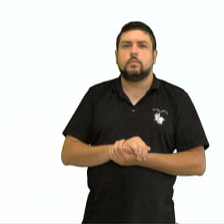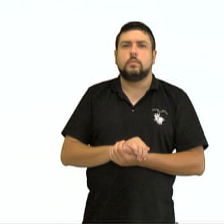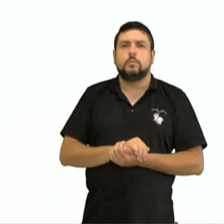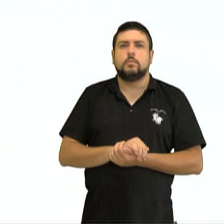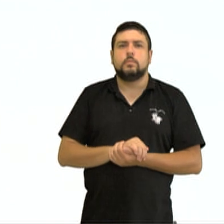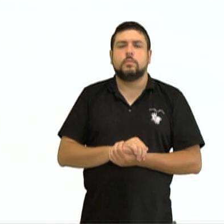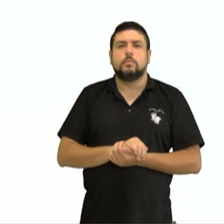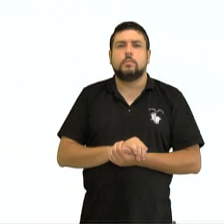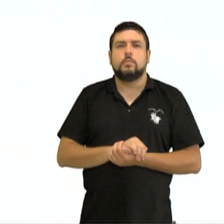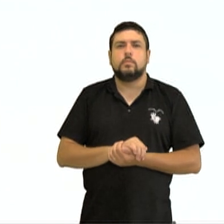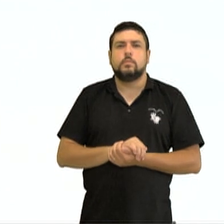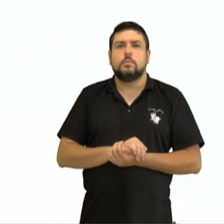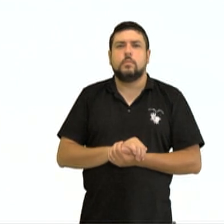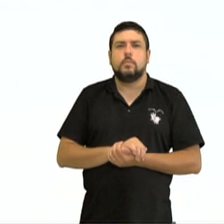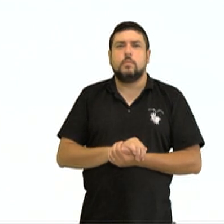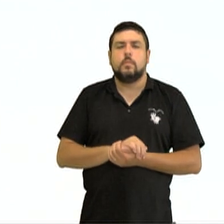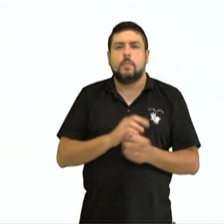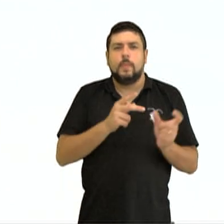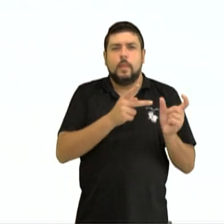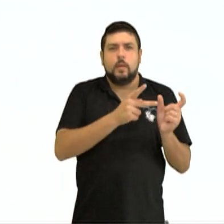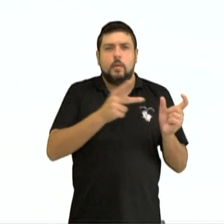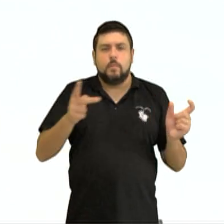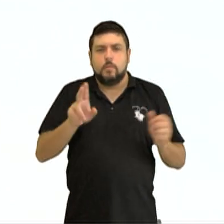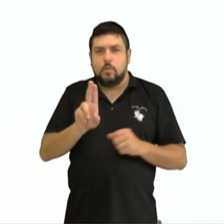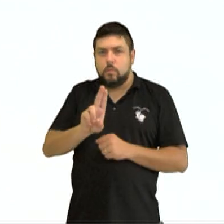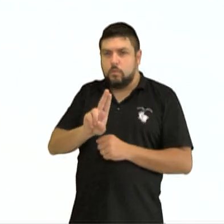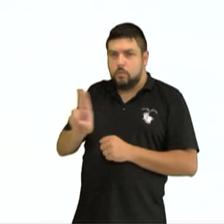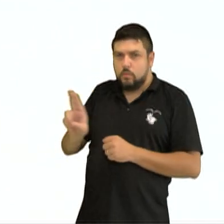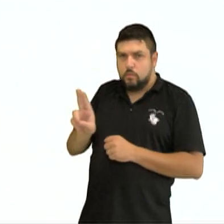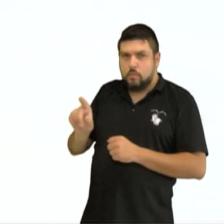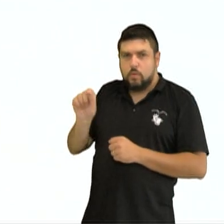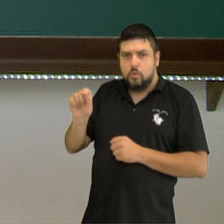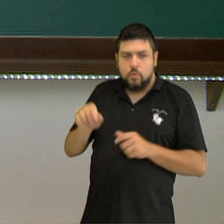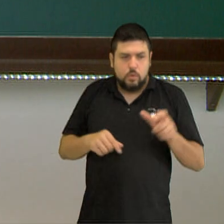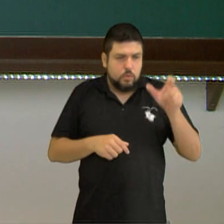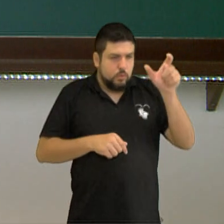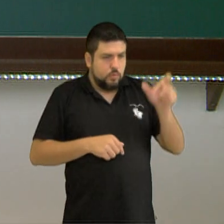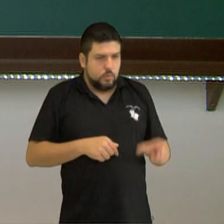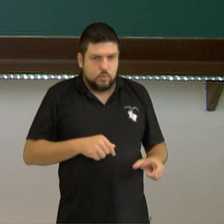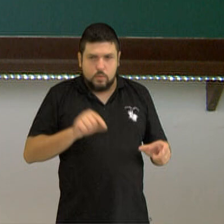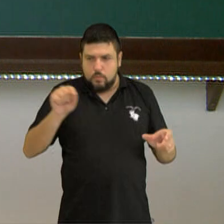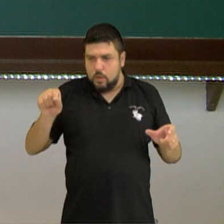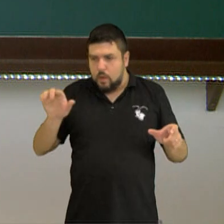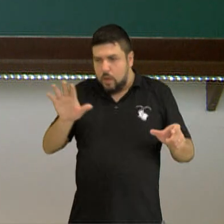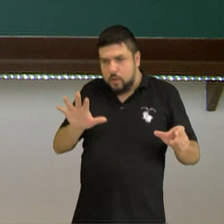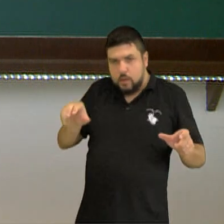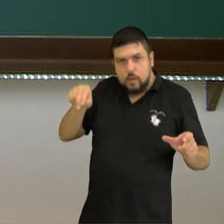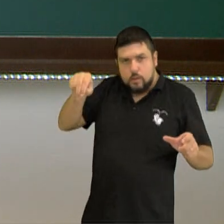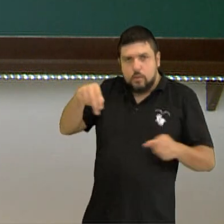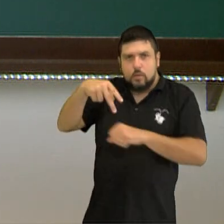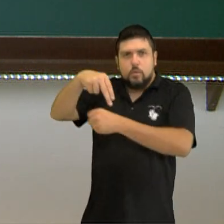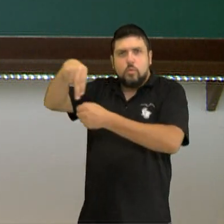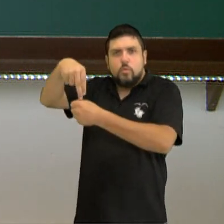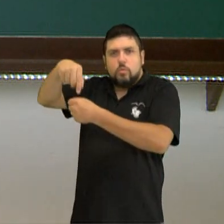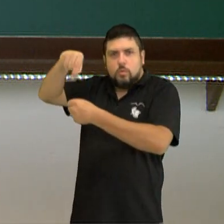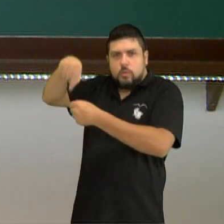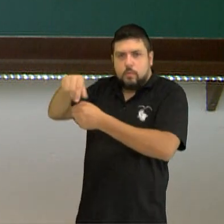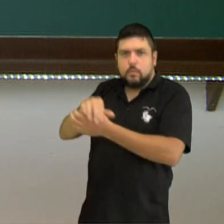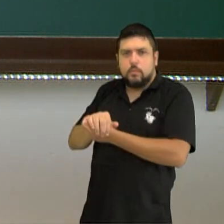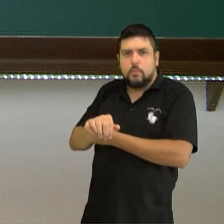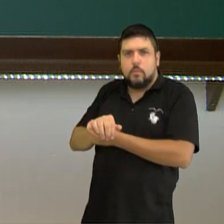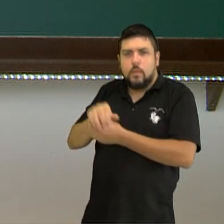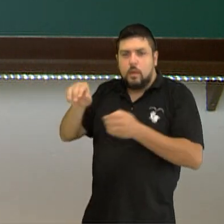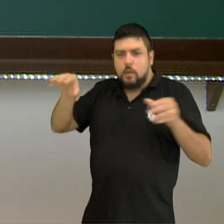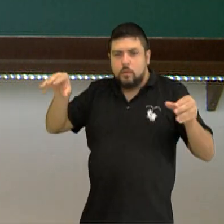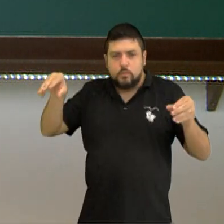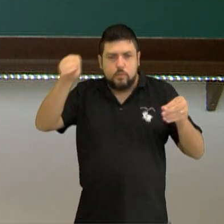O predicado nominal é aquele em que eu tenho um predicativo do sujeito como sendo o núcleo do sujeito. Nesse caso,